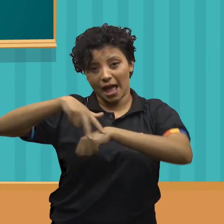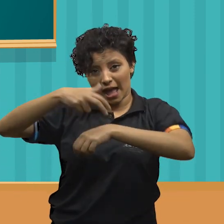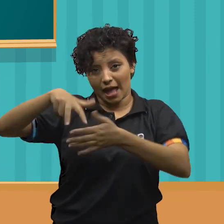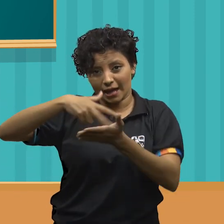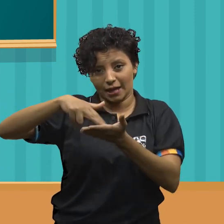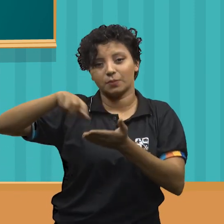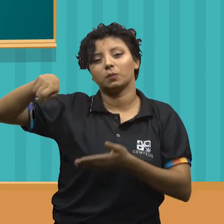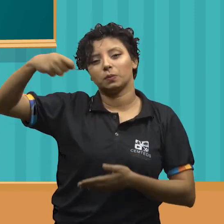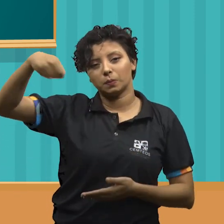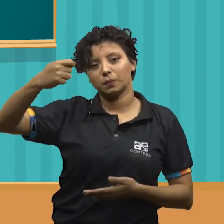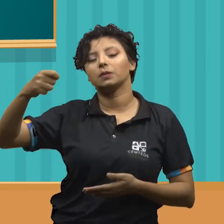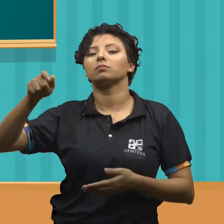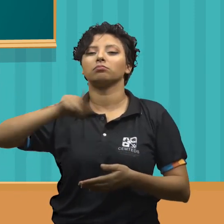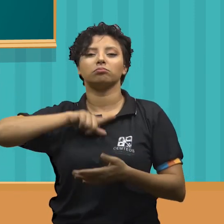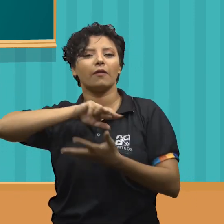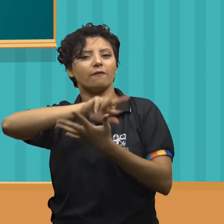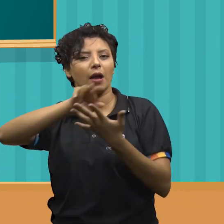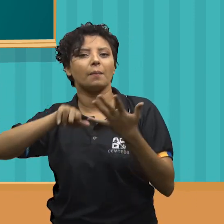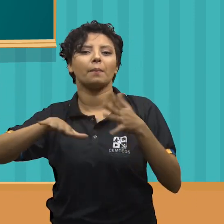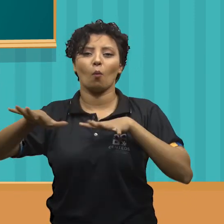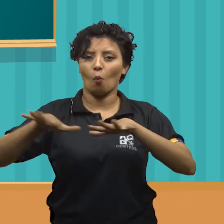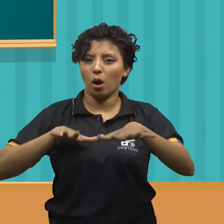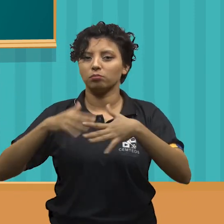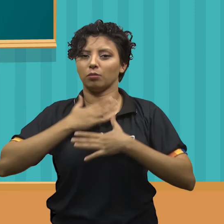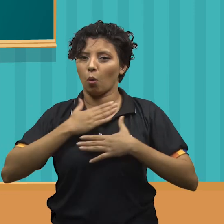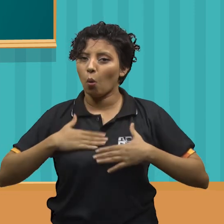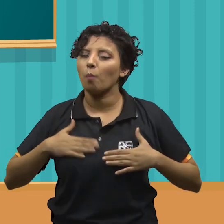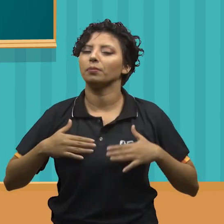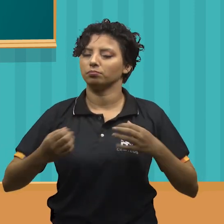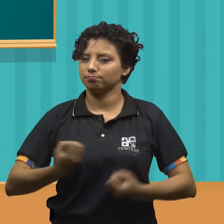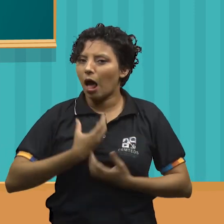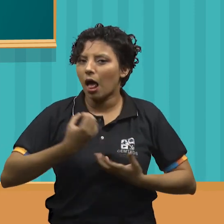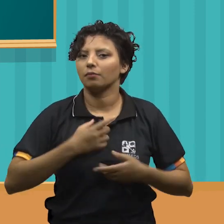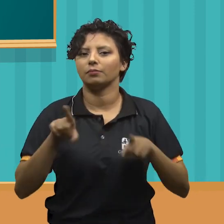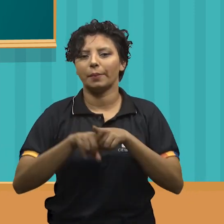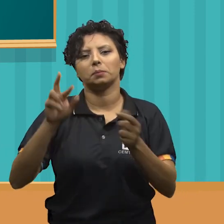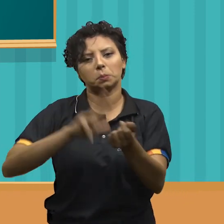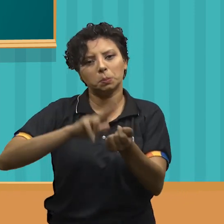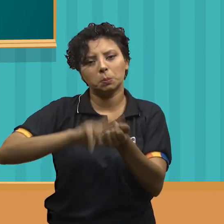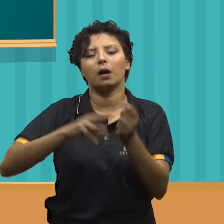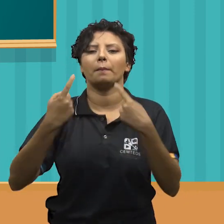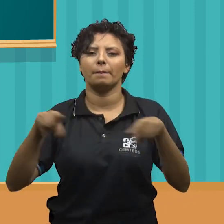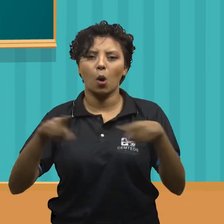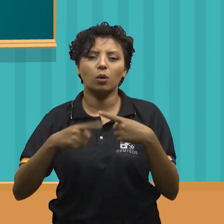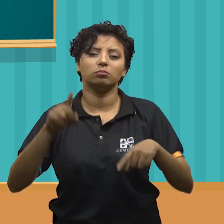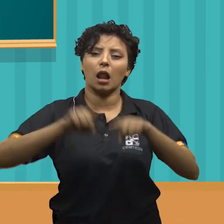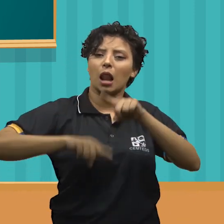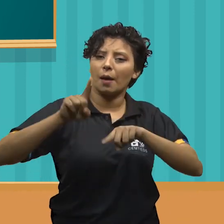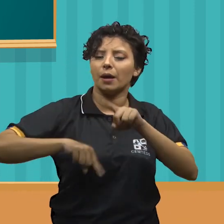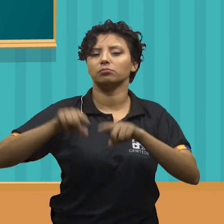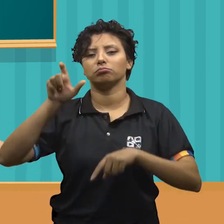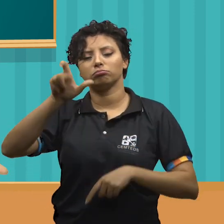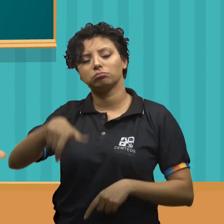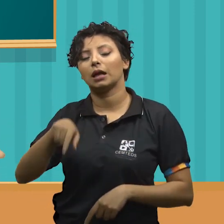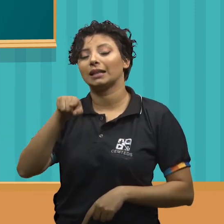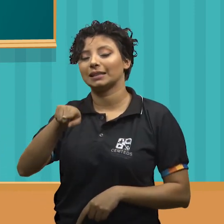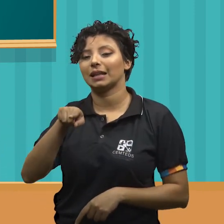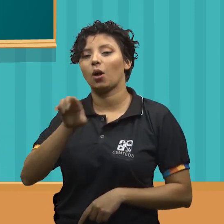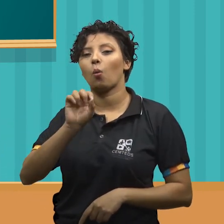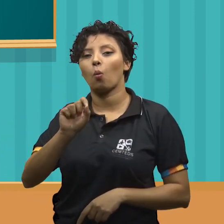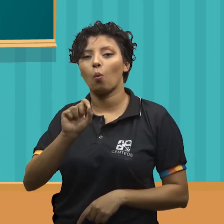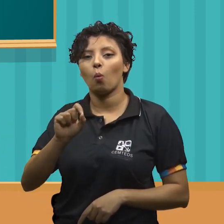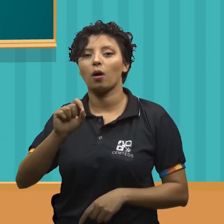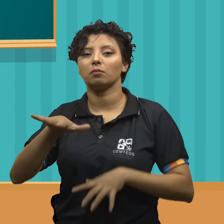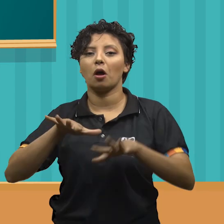rítmica é um tipo de ginástica desenvolvida com movimentos corporais expressivos e ritmados. Os elementos que envolvem a modalidade